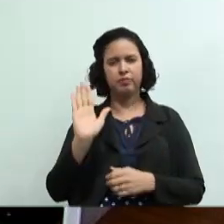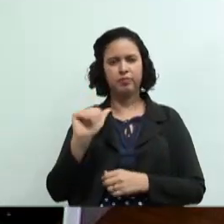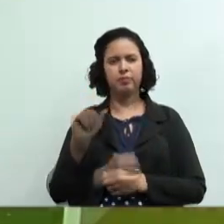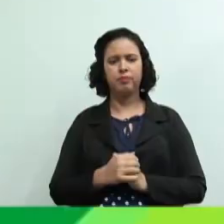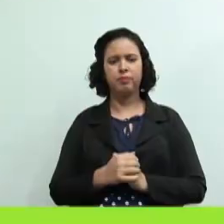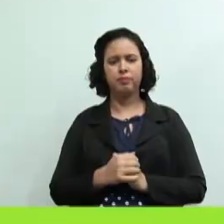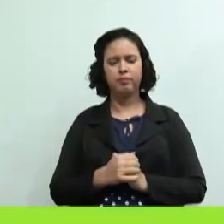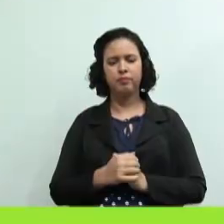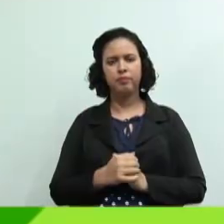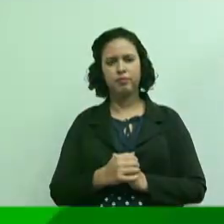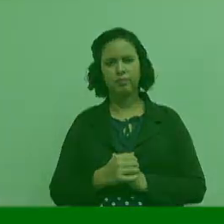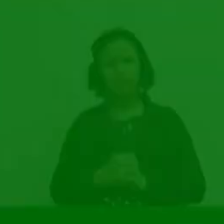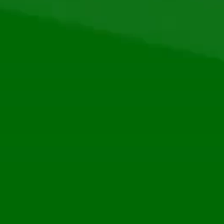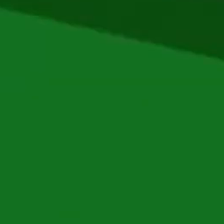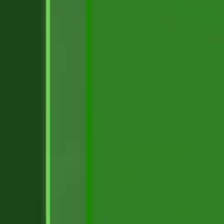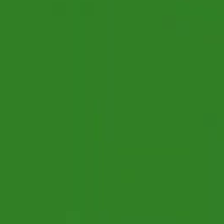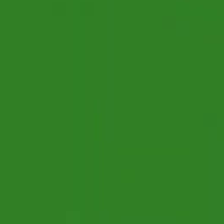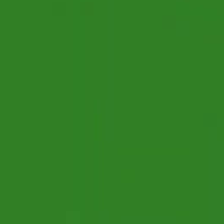aula